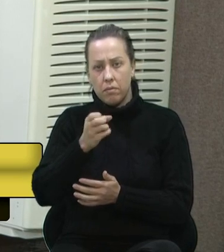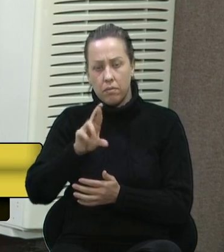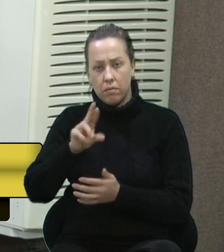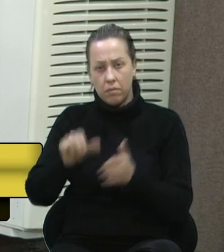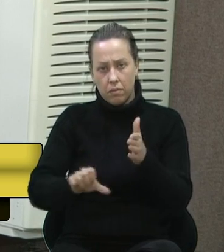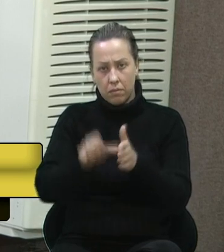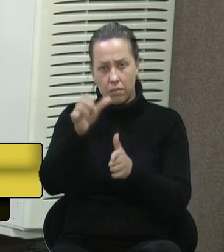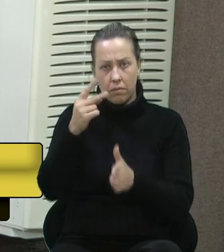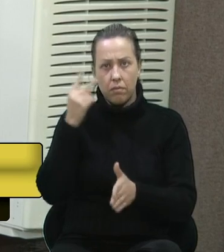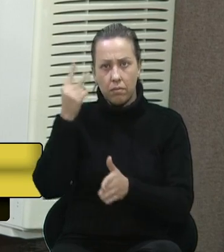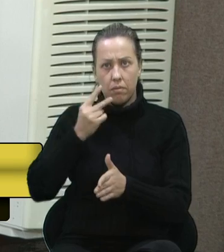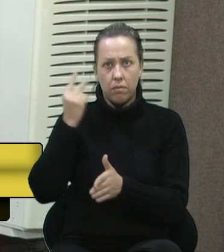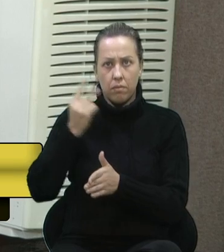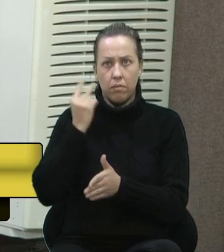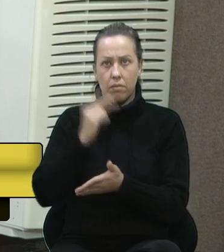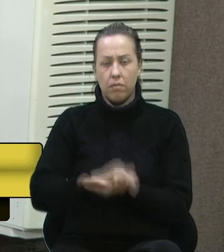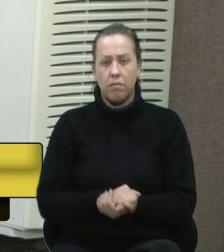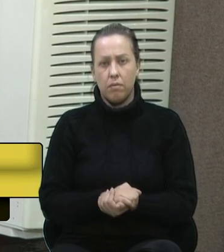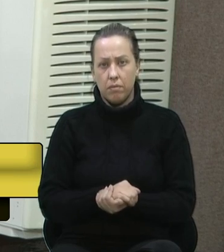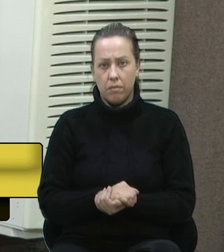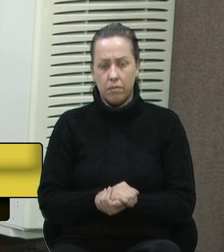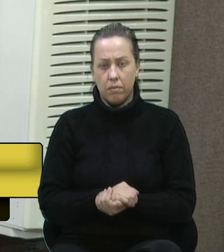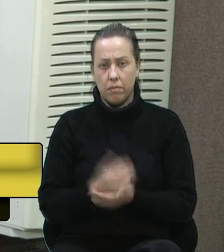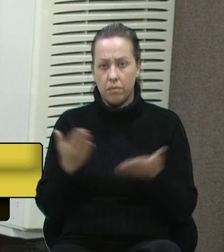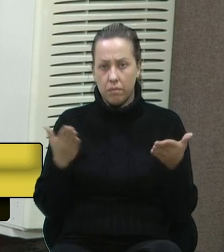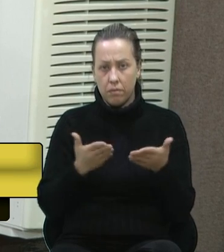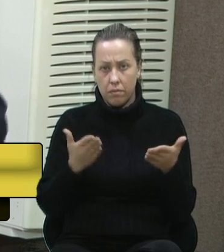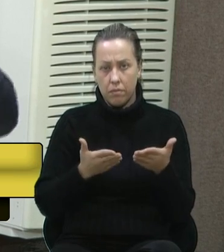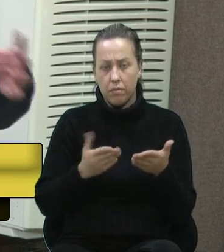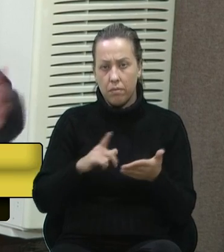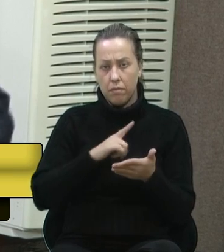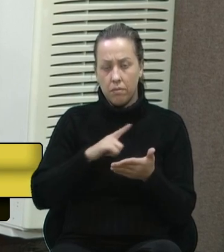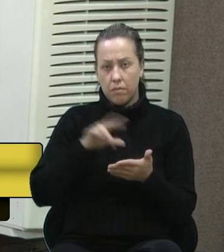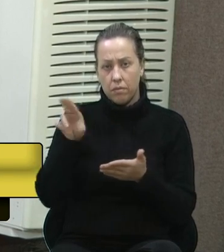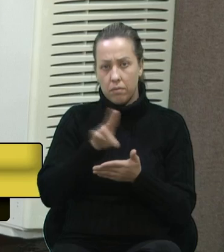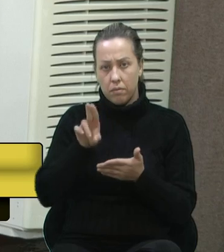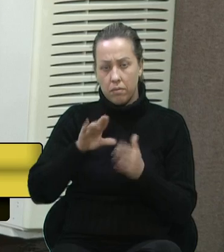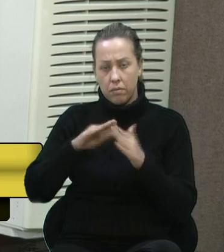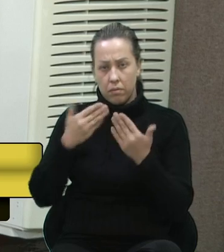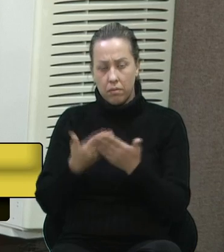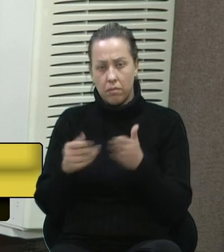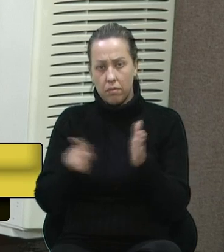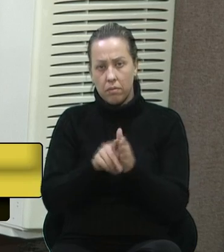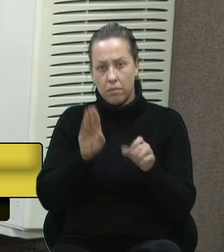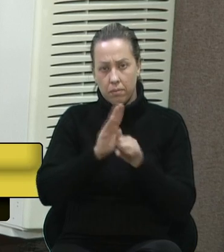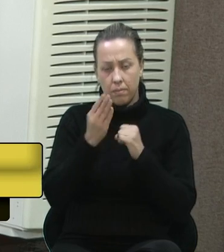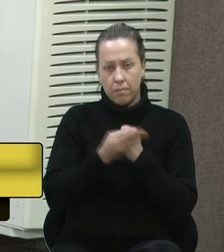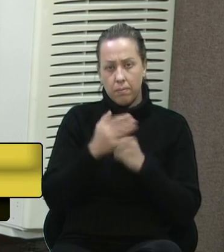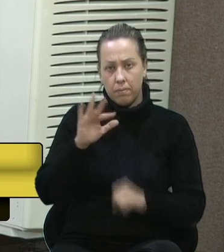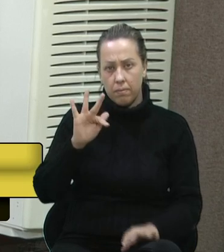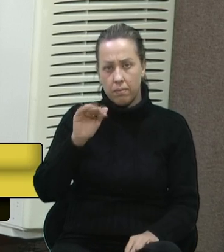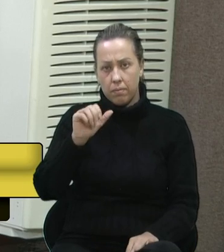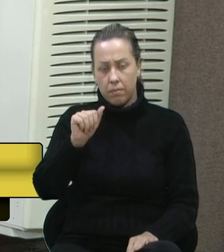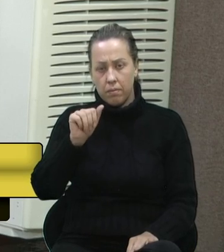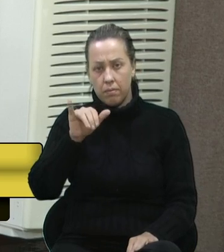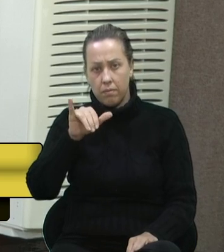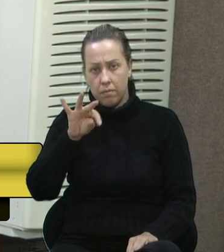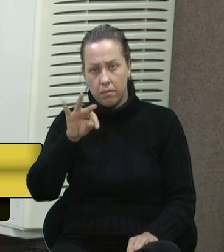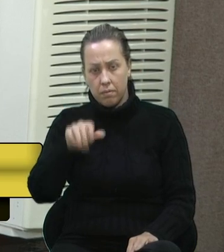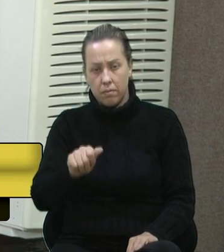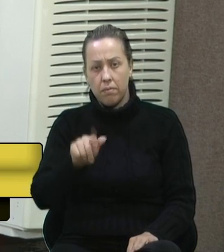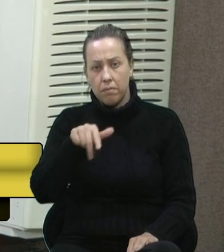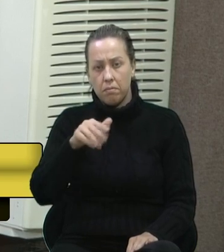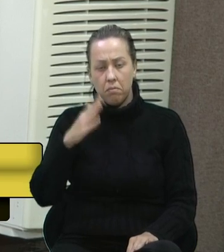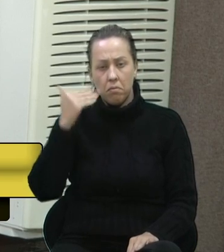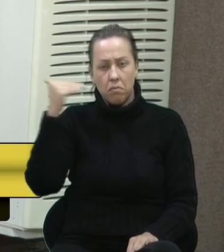vereadora, que hoje tem o nome lá da escola, lá do bairro Fátio, que foi um